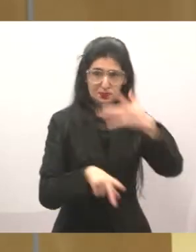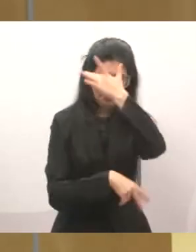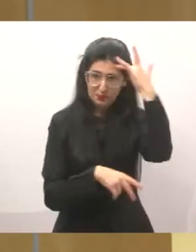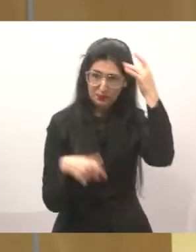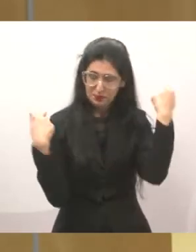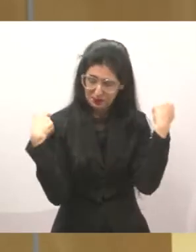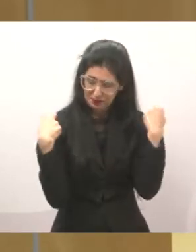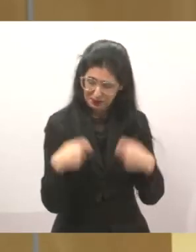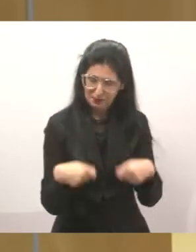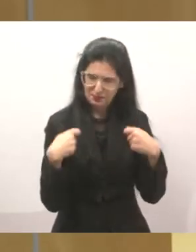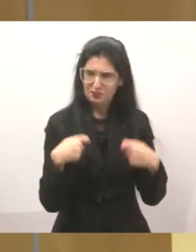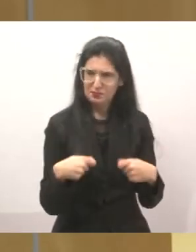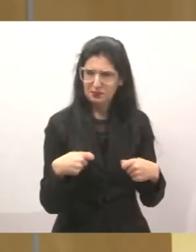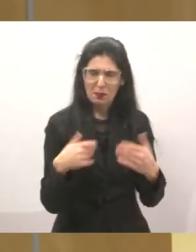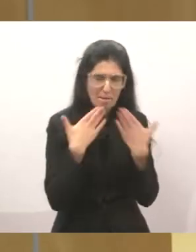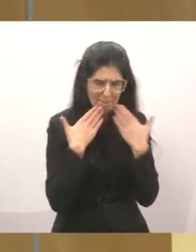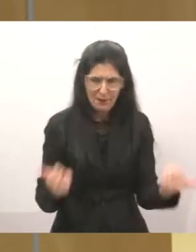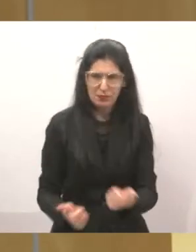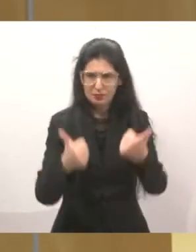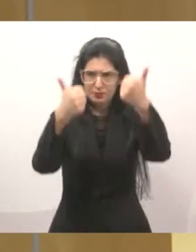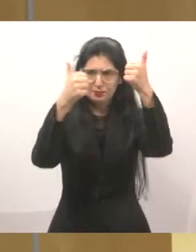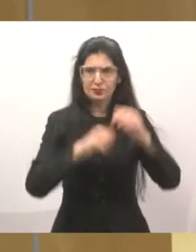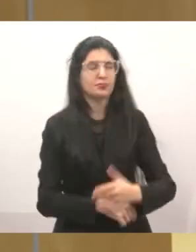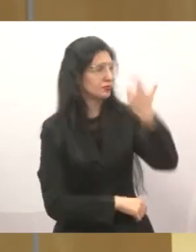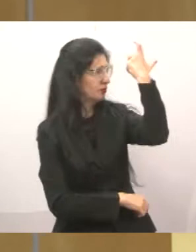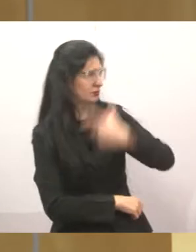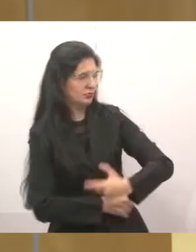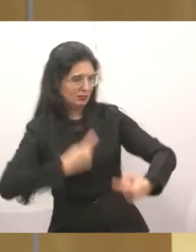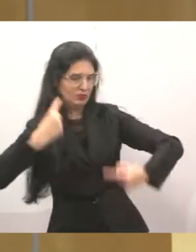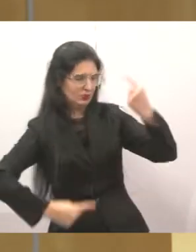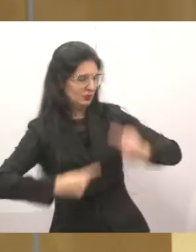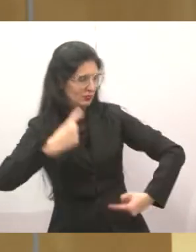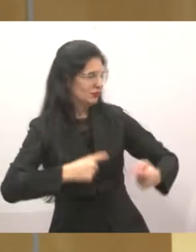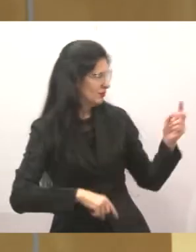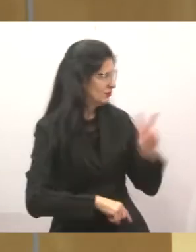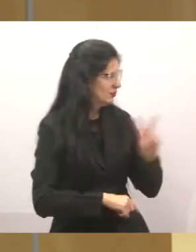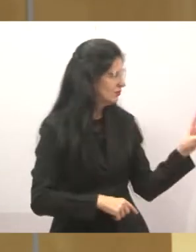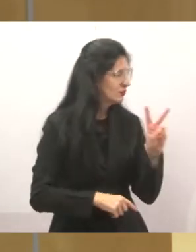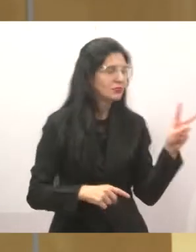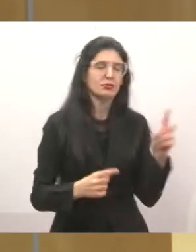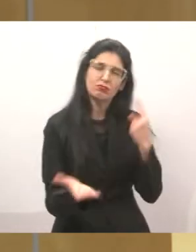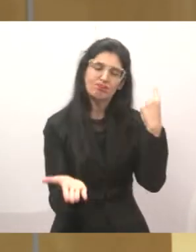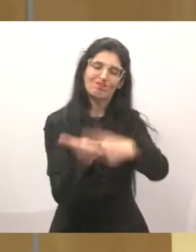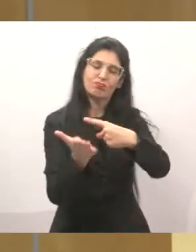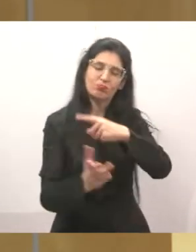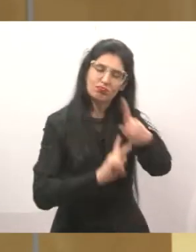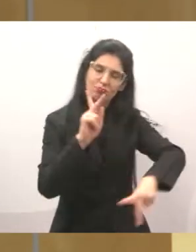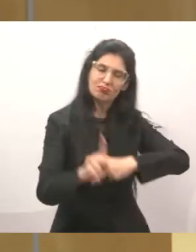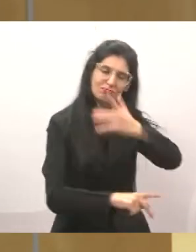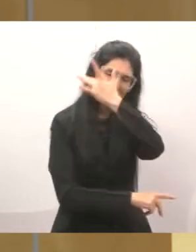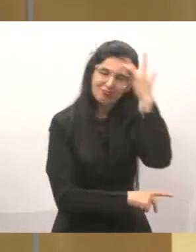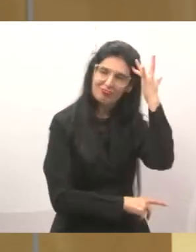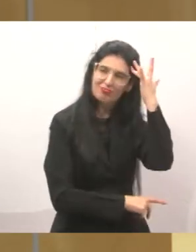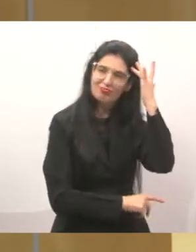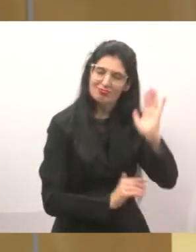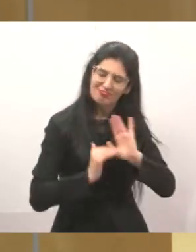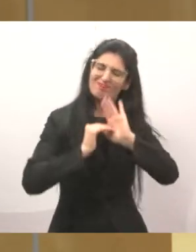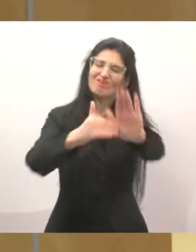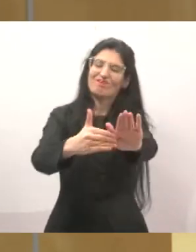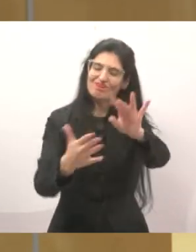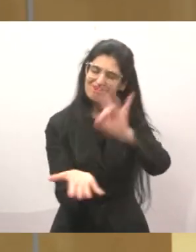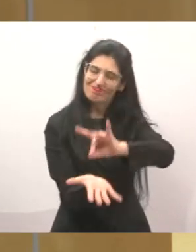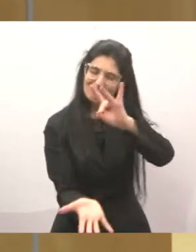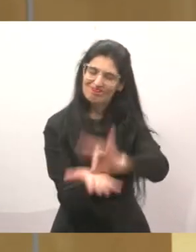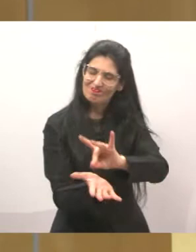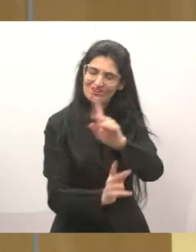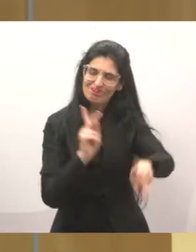a população necessita de político que tenha compromisso com o povo e com a população. Eu acho que dessa maneira a gente